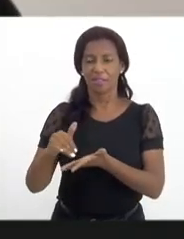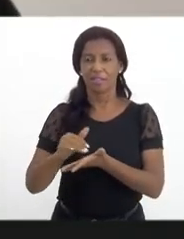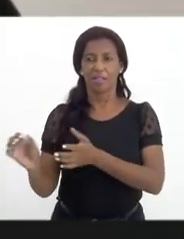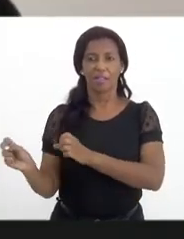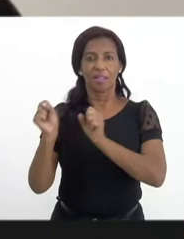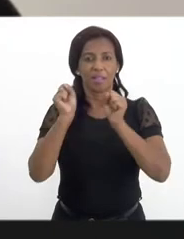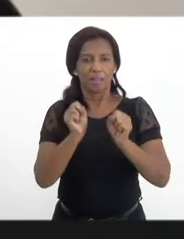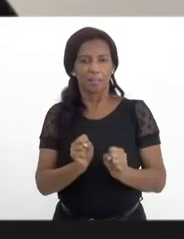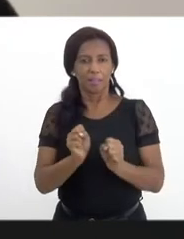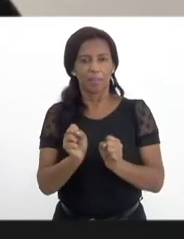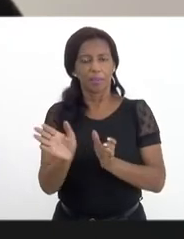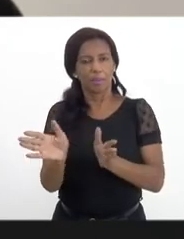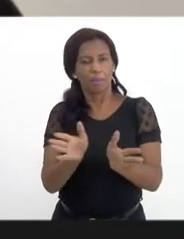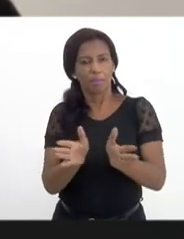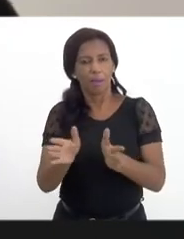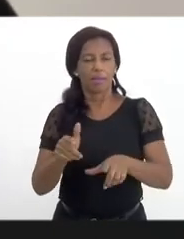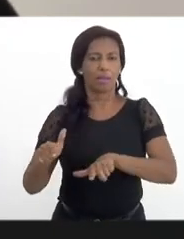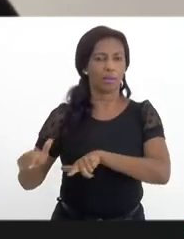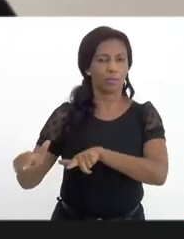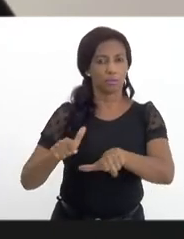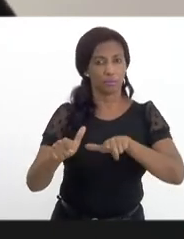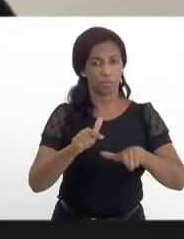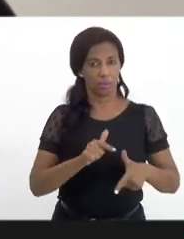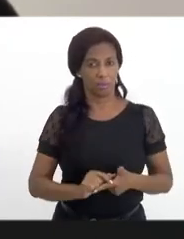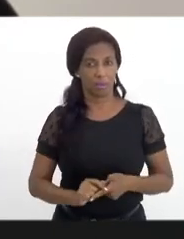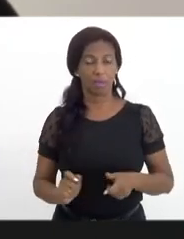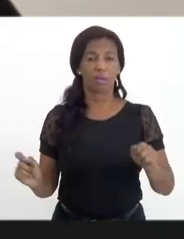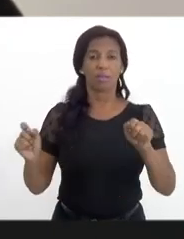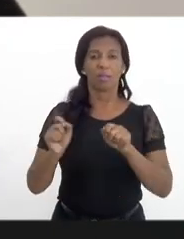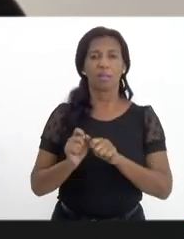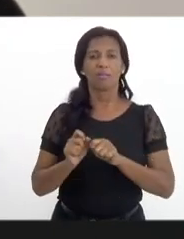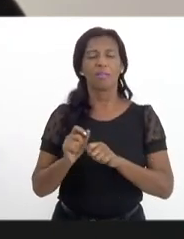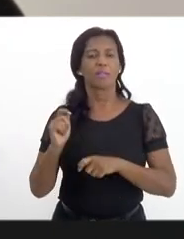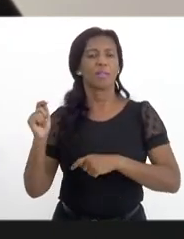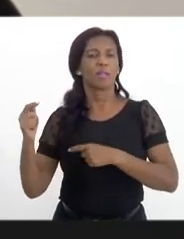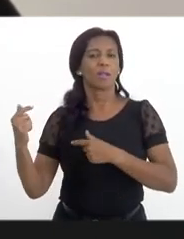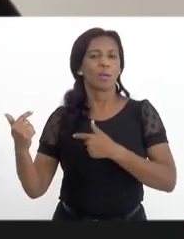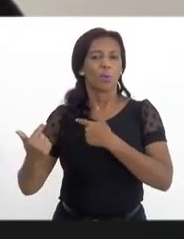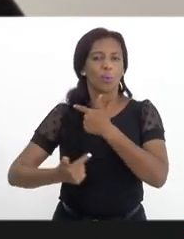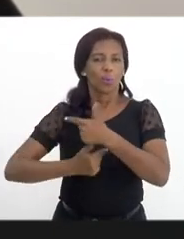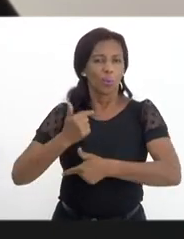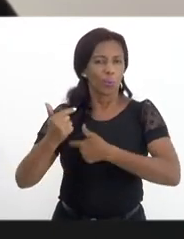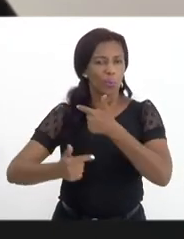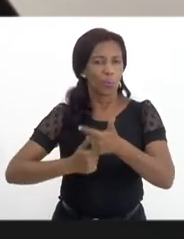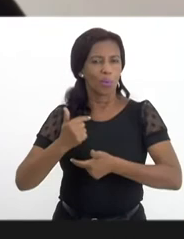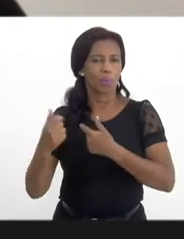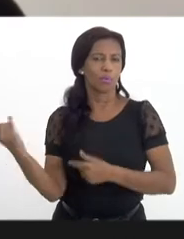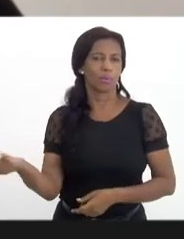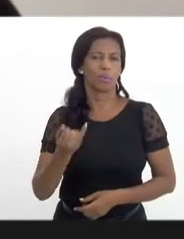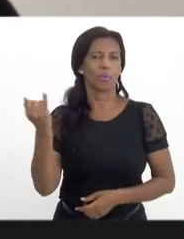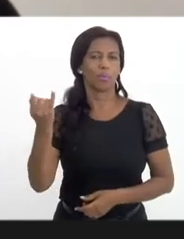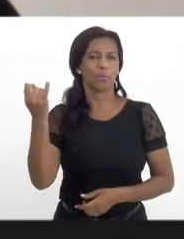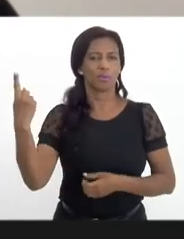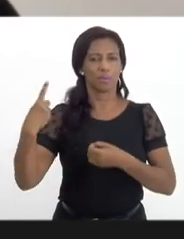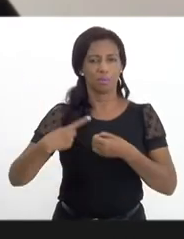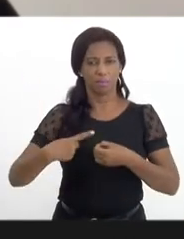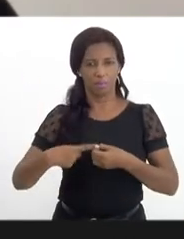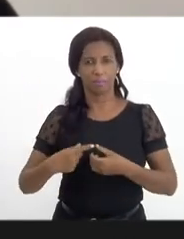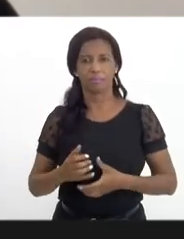alinhar os trabalhos e assim fazer com que venhamos potencializar essa bandeira tão importante no nosso estado e também no município.